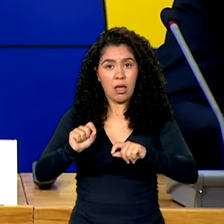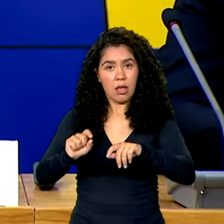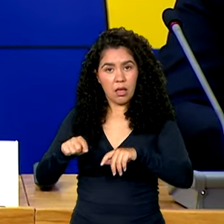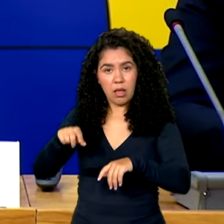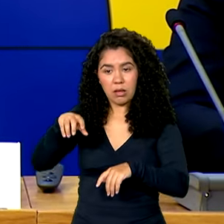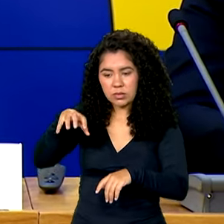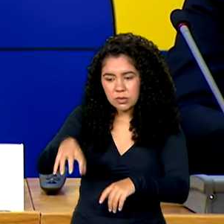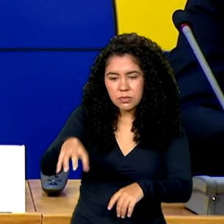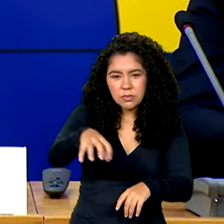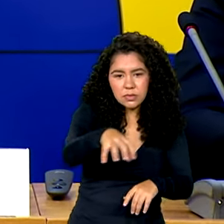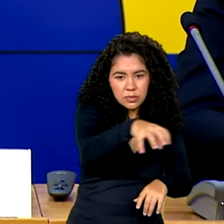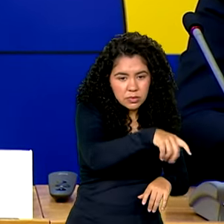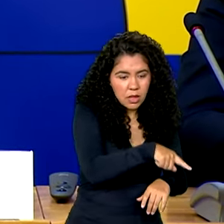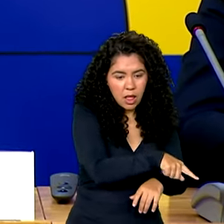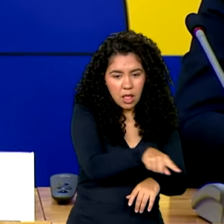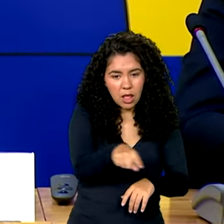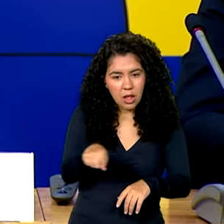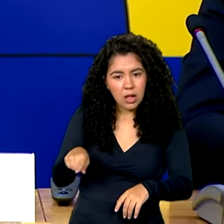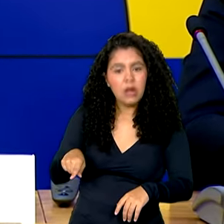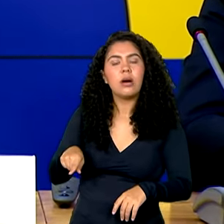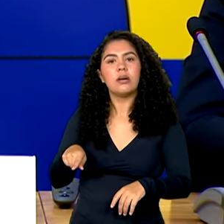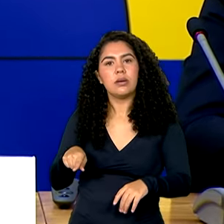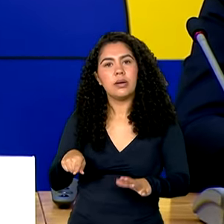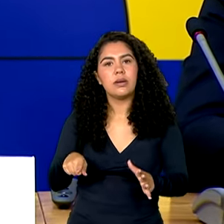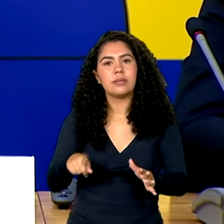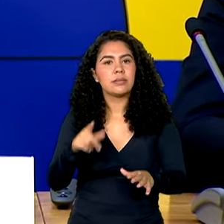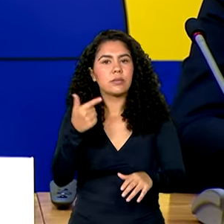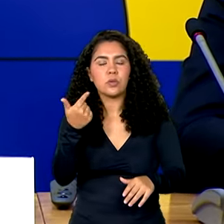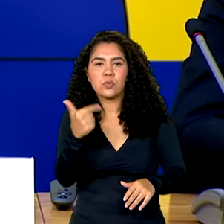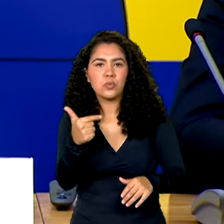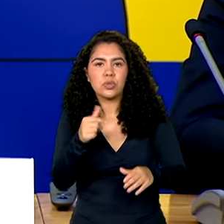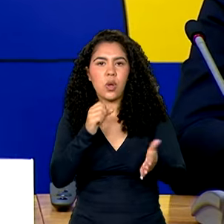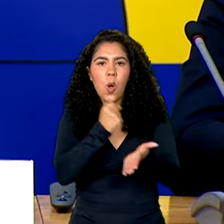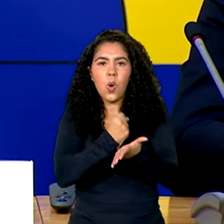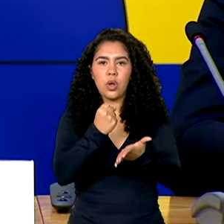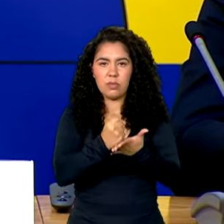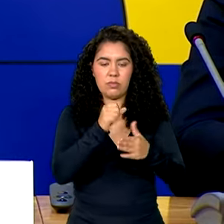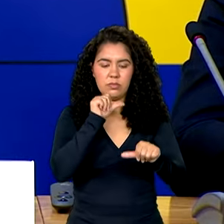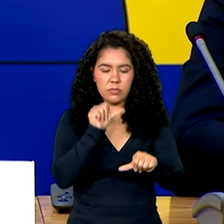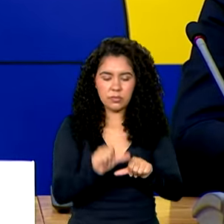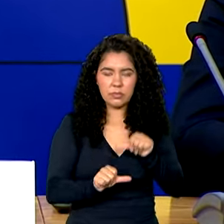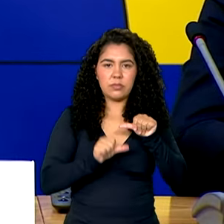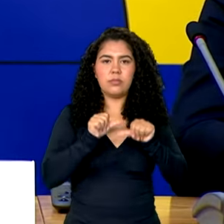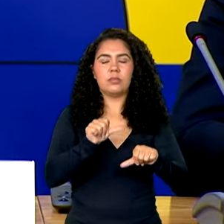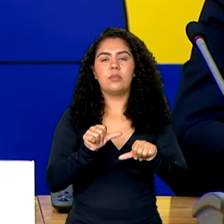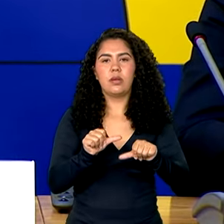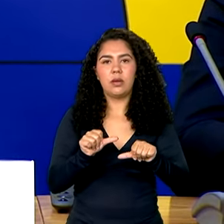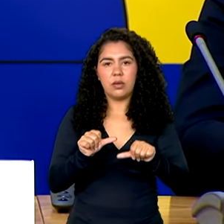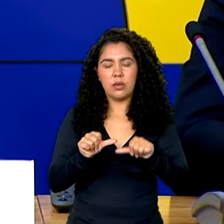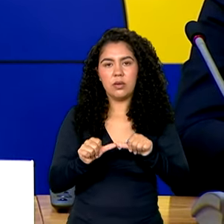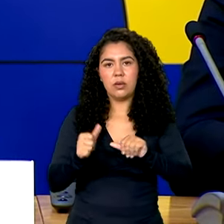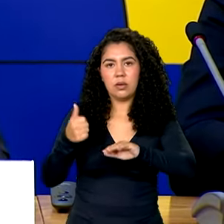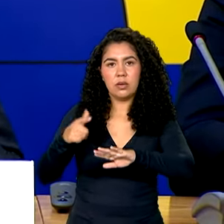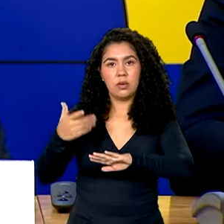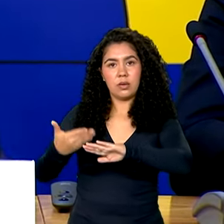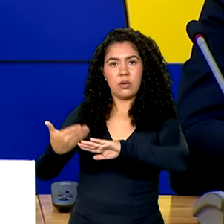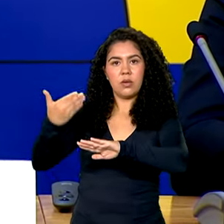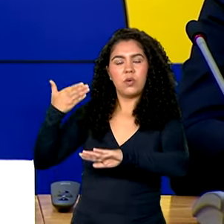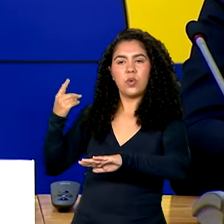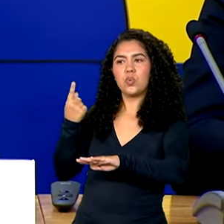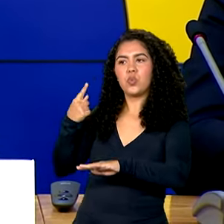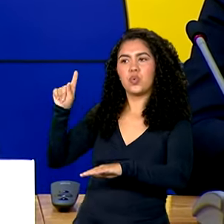vencem e não tiveram seus contratos renovados no último processo